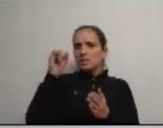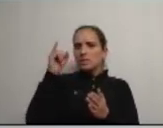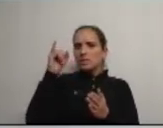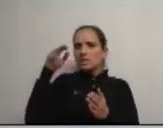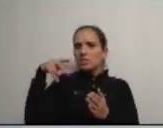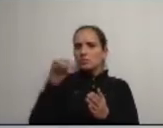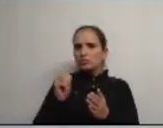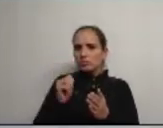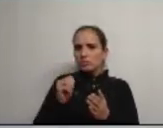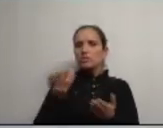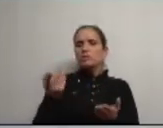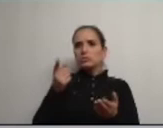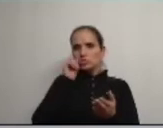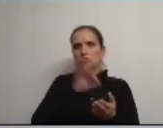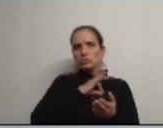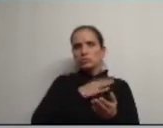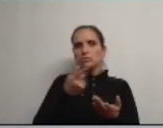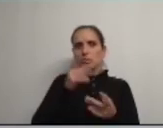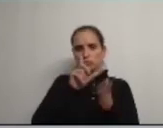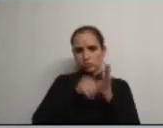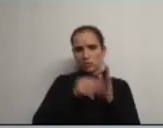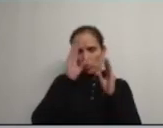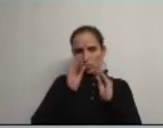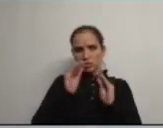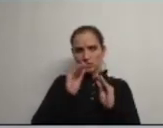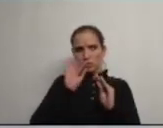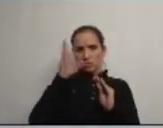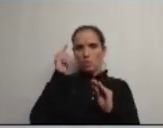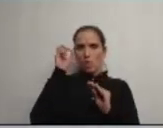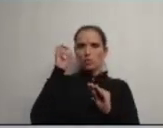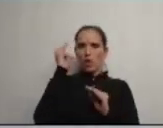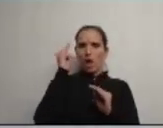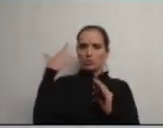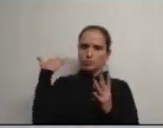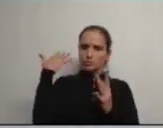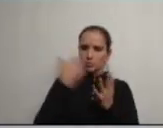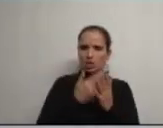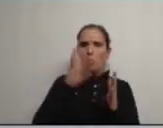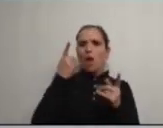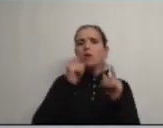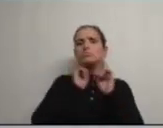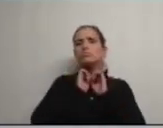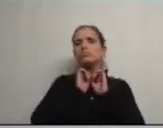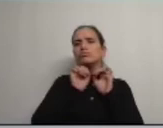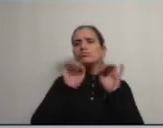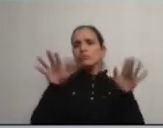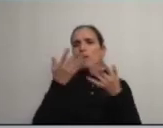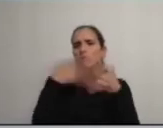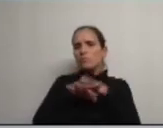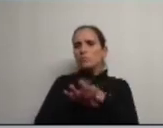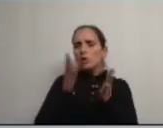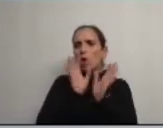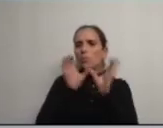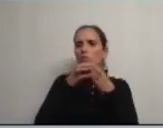Sr. Presidente o projeto educativo andamos há oito anos nisto qual é o envolvimento da comunidade